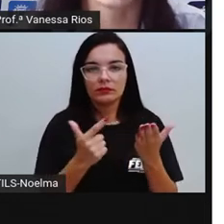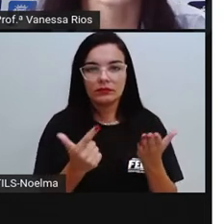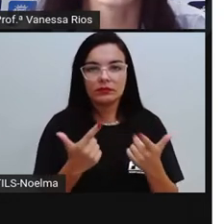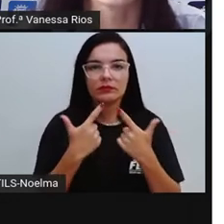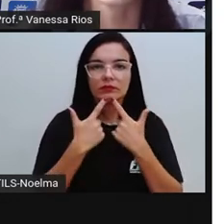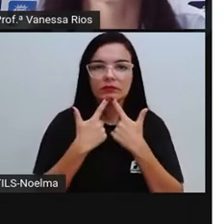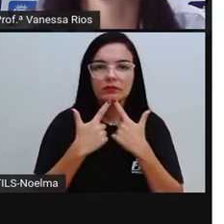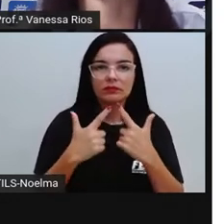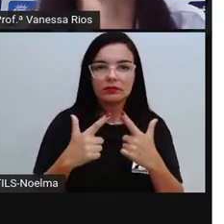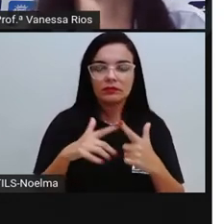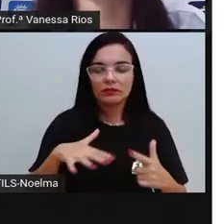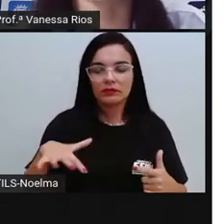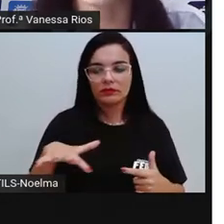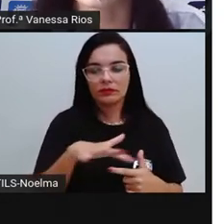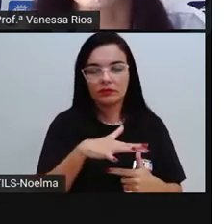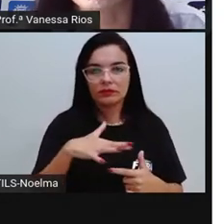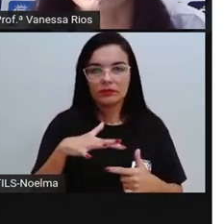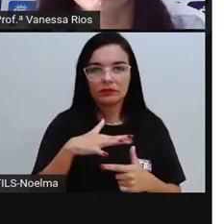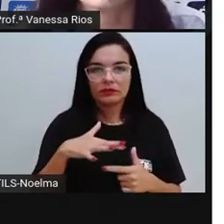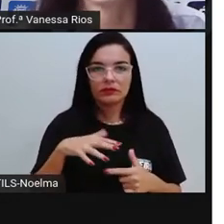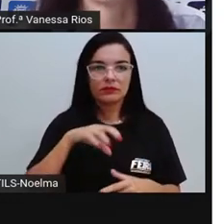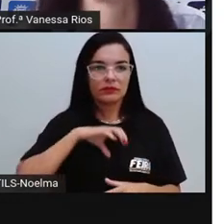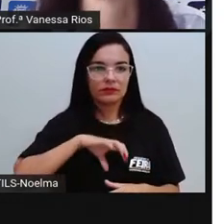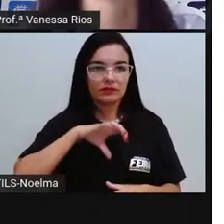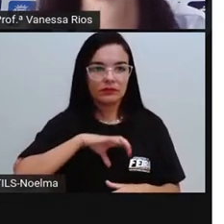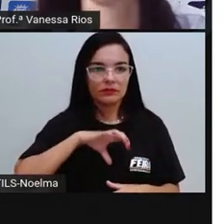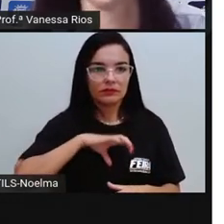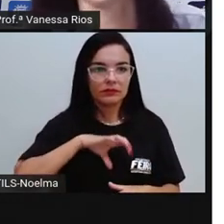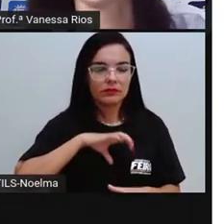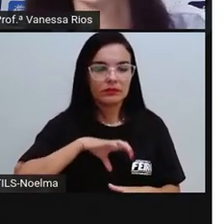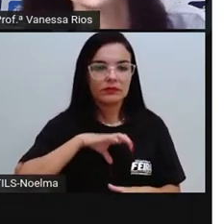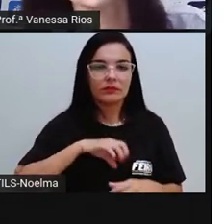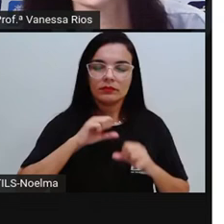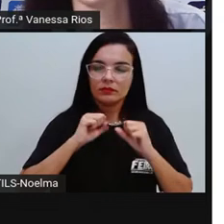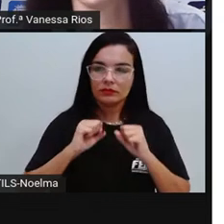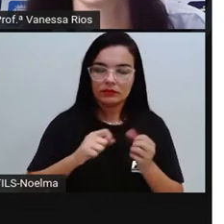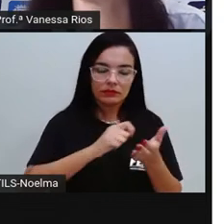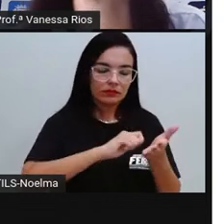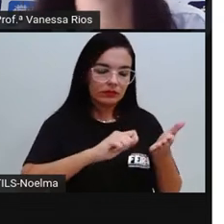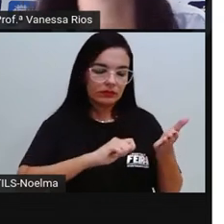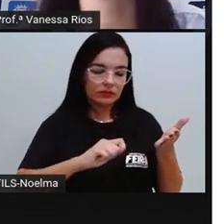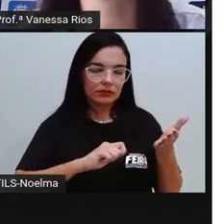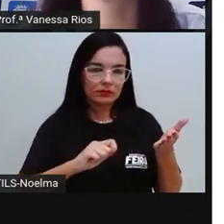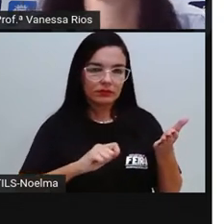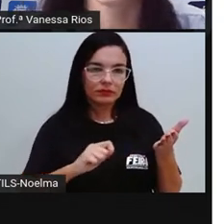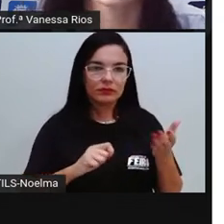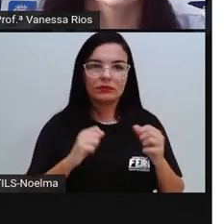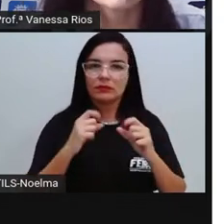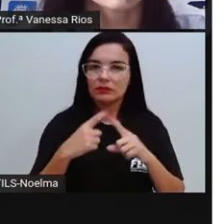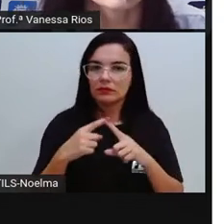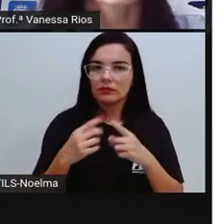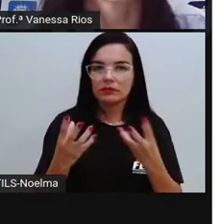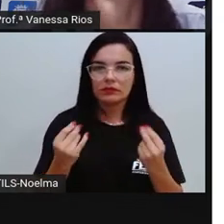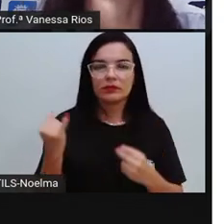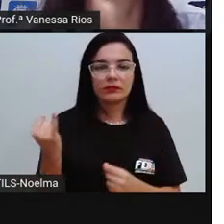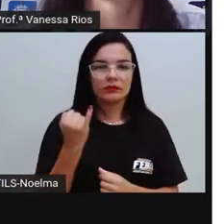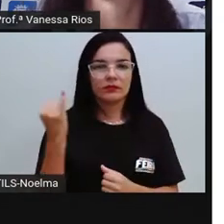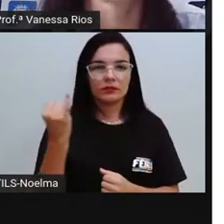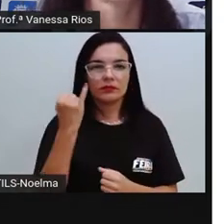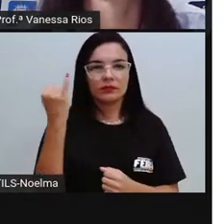linguagem, na disciplina de português, de língua portuguesa. Aí você pode anotar essas informações porque são muito importantes.